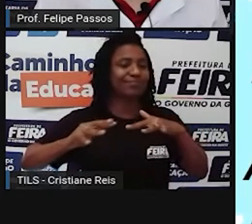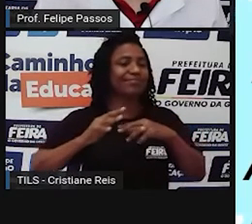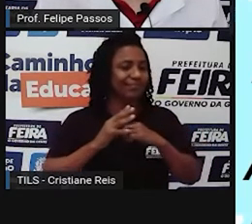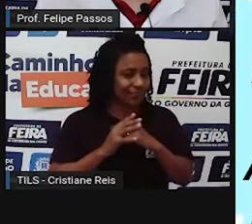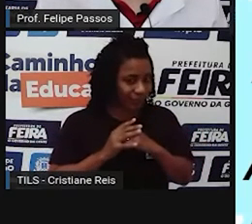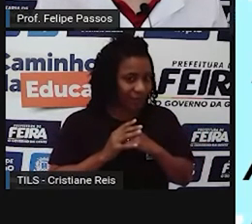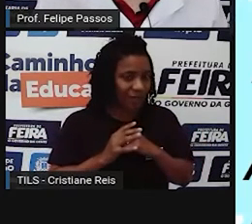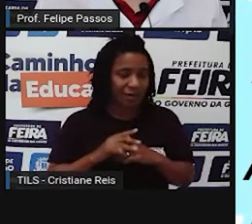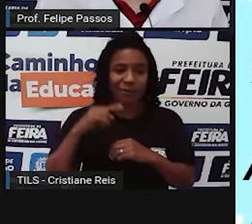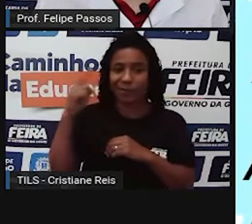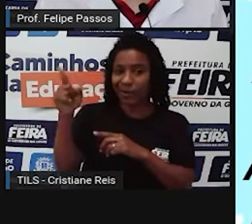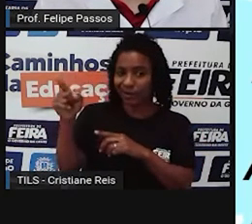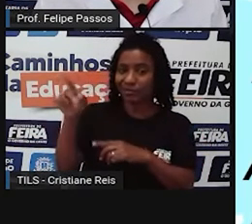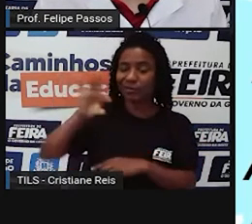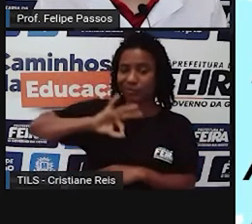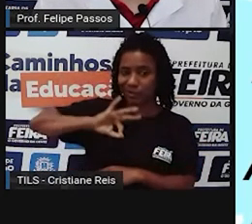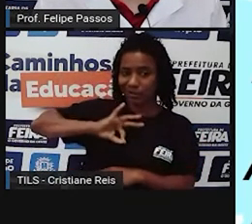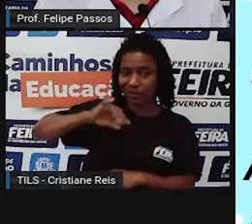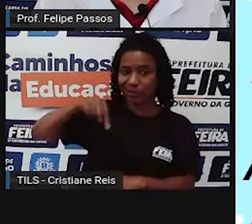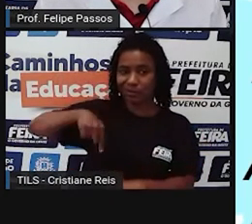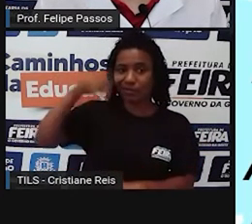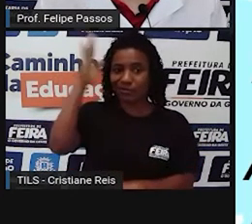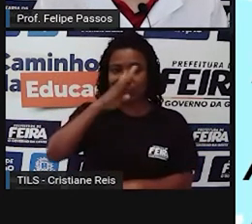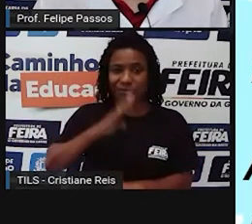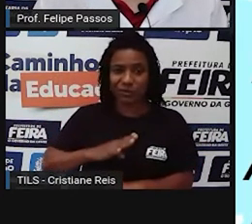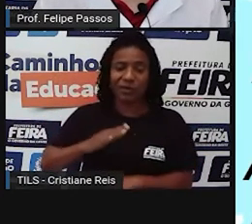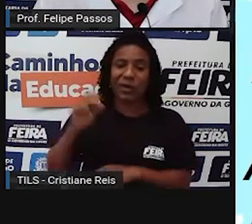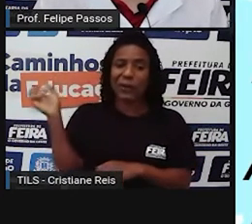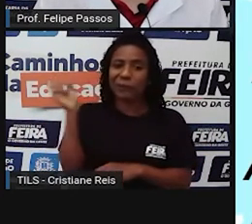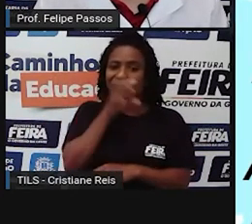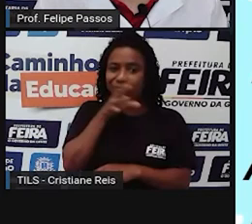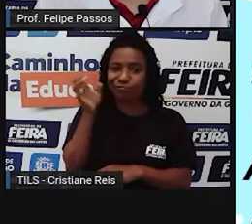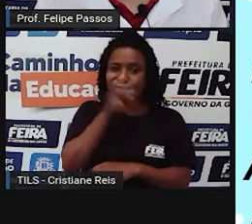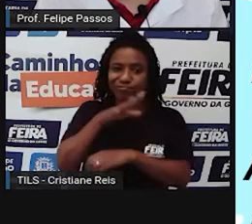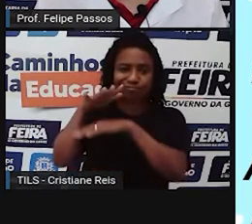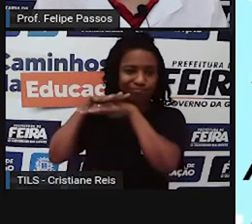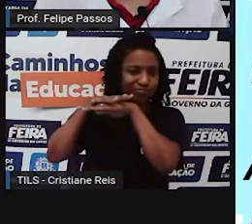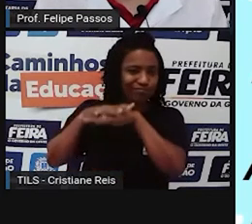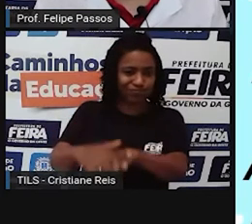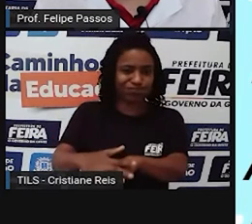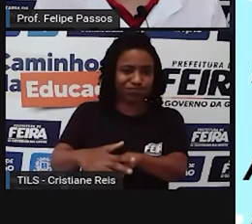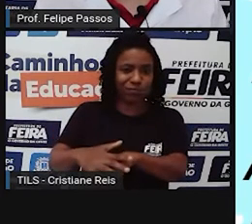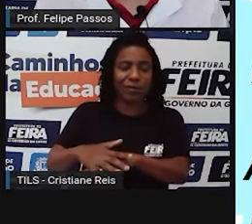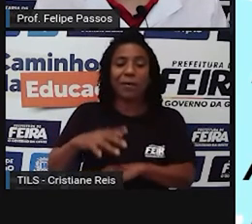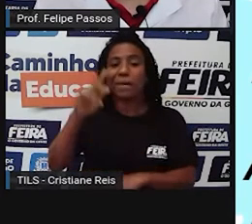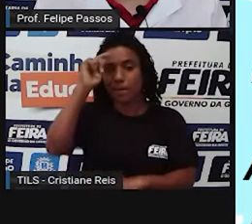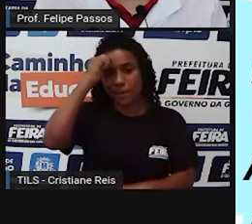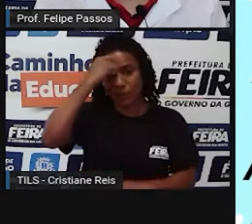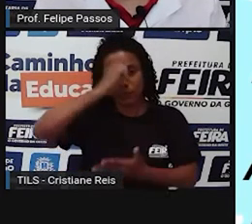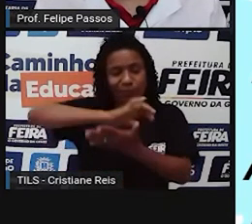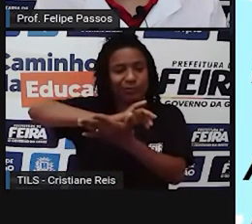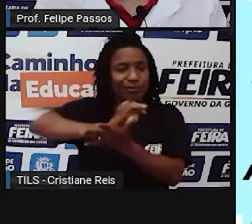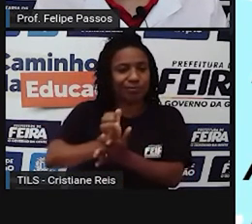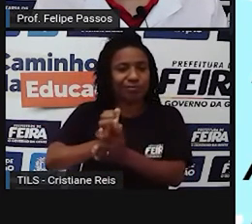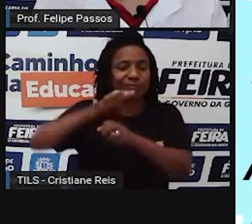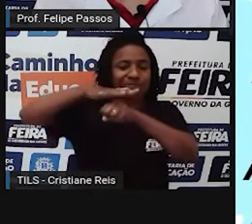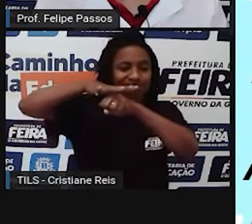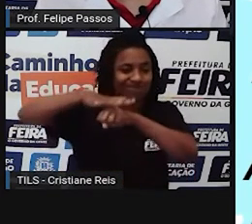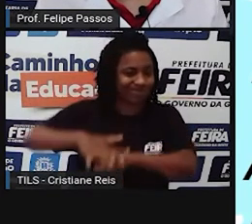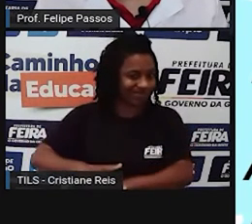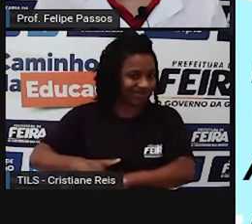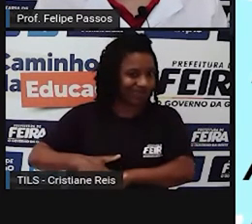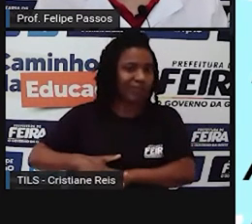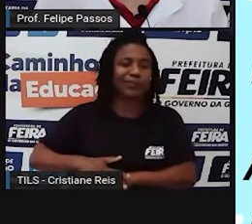da polícia em relação à população negra. Então, essas pessoas são submetidas a tratamentos injustos,